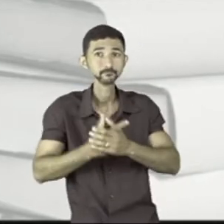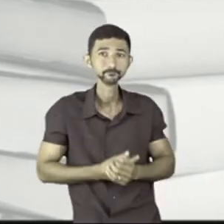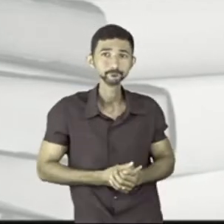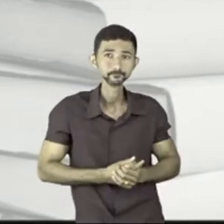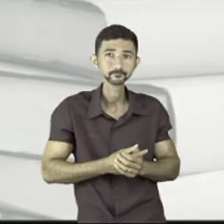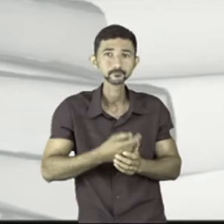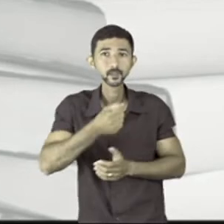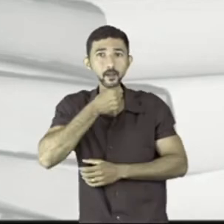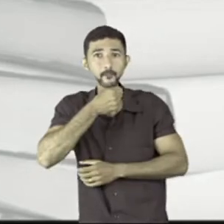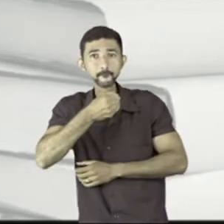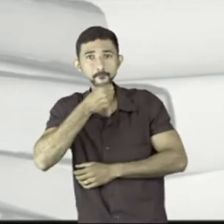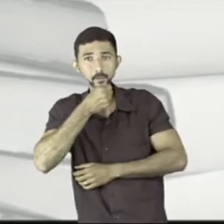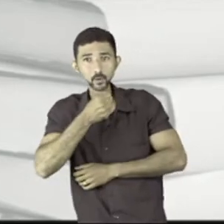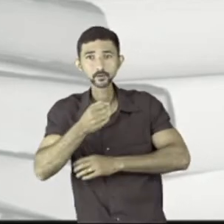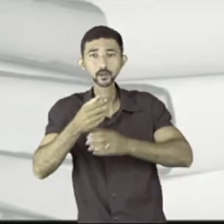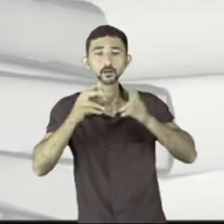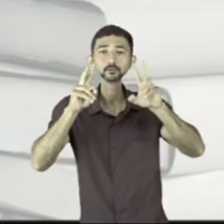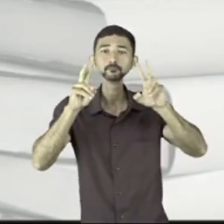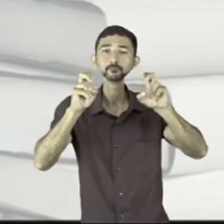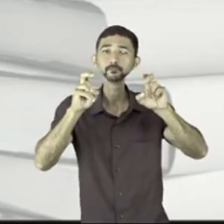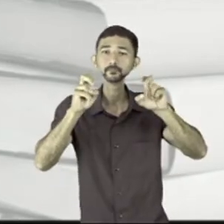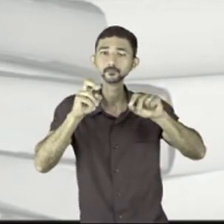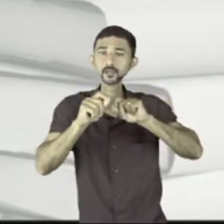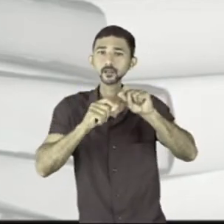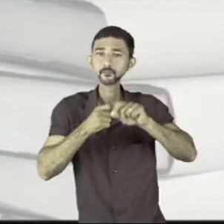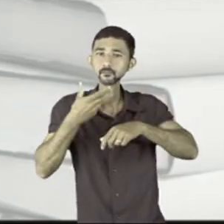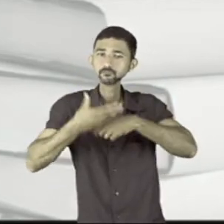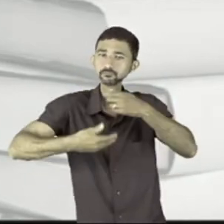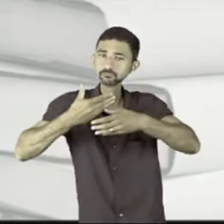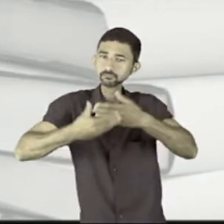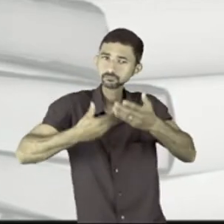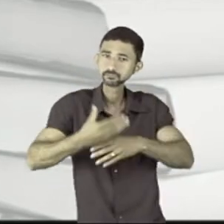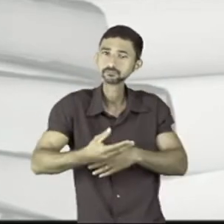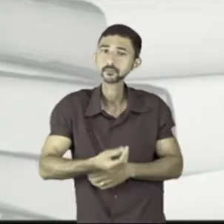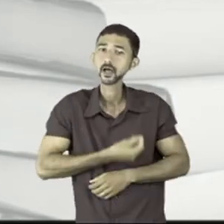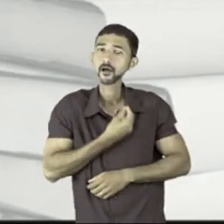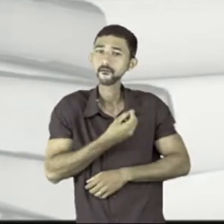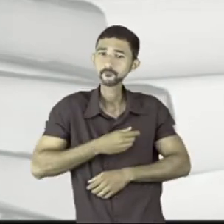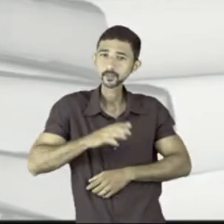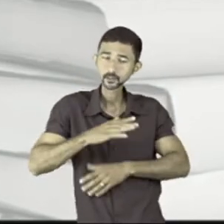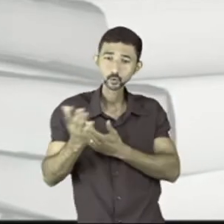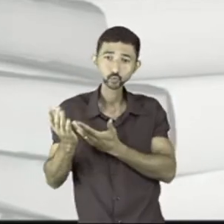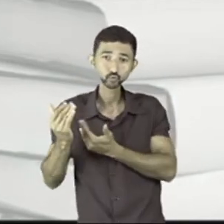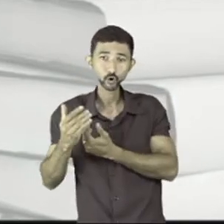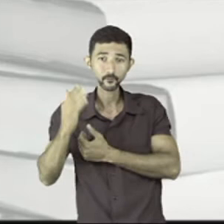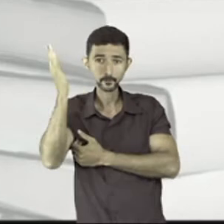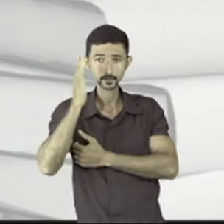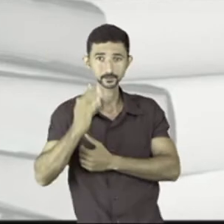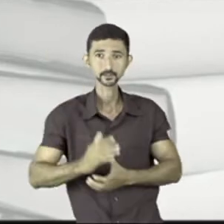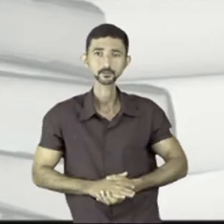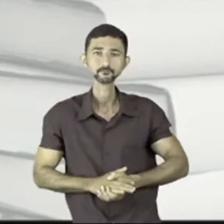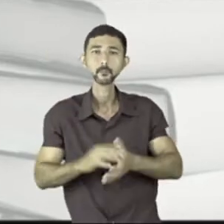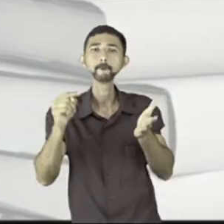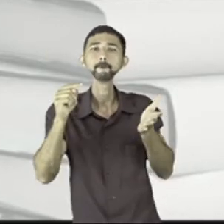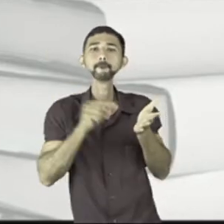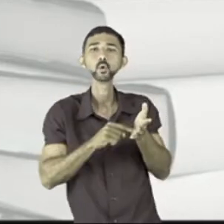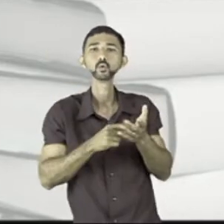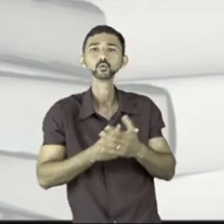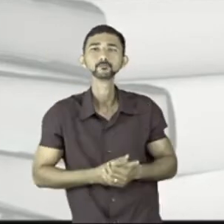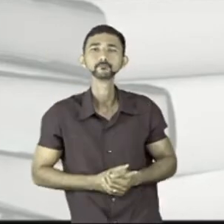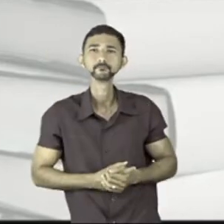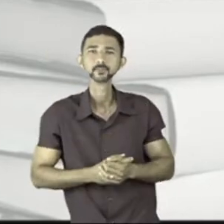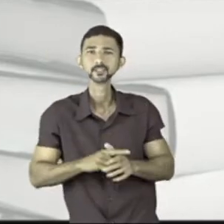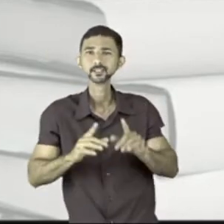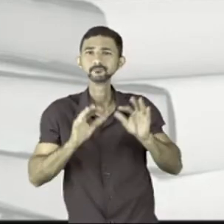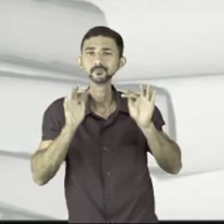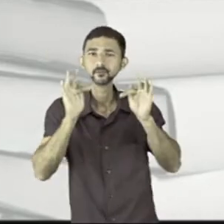A reportagem aborda um tema frequentemente na vida da maior parte dos jovens brasileiros. Ponto. Porque eu encerrei